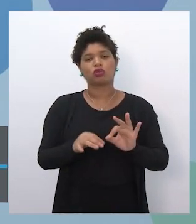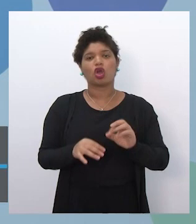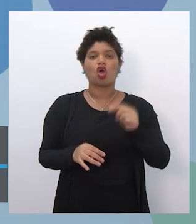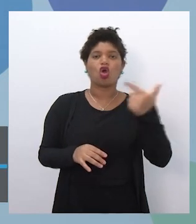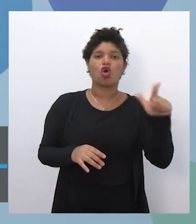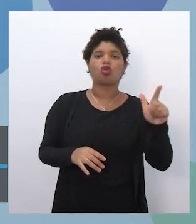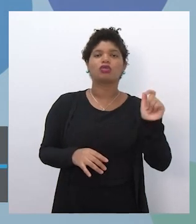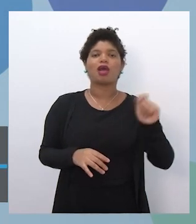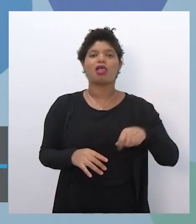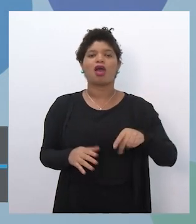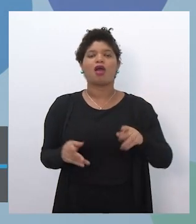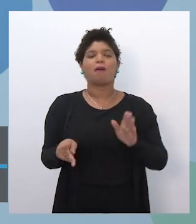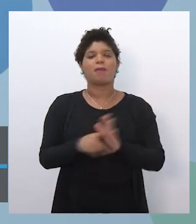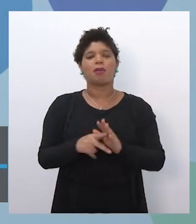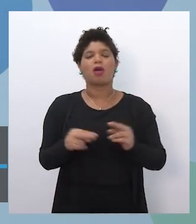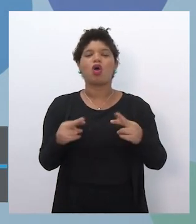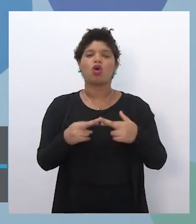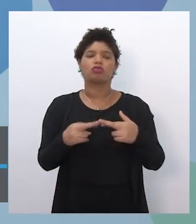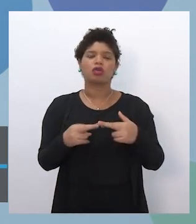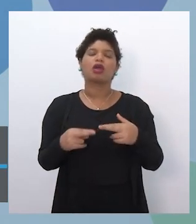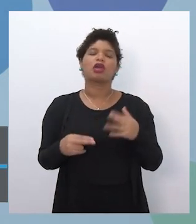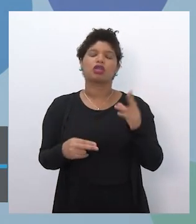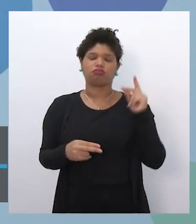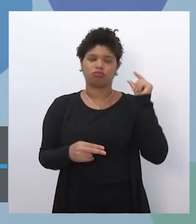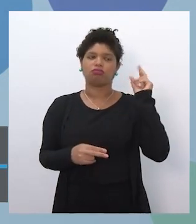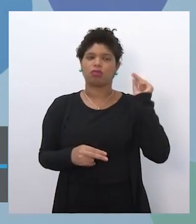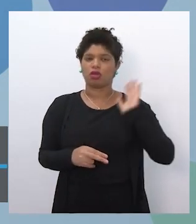iniciativas da rede, como sempre foi o caso.